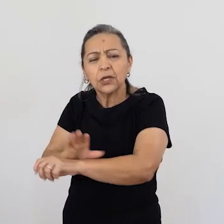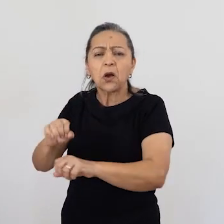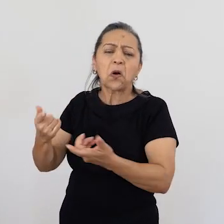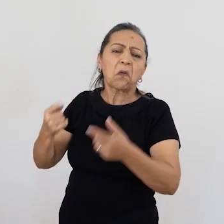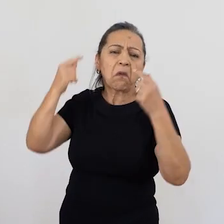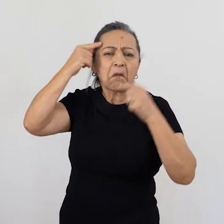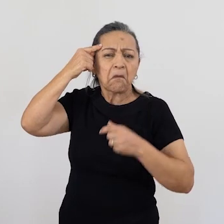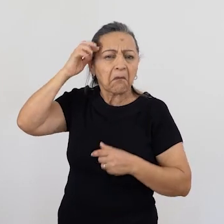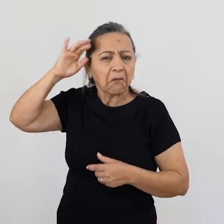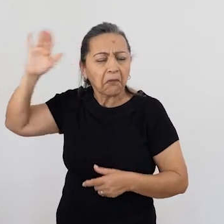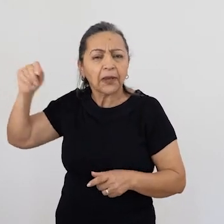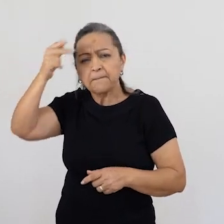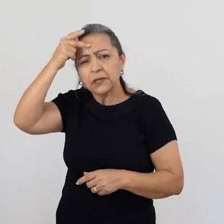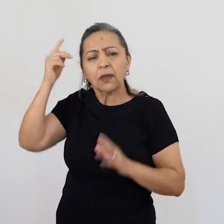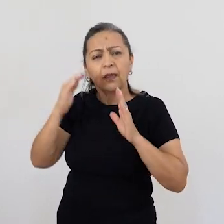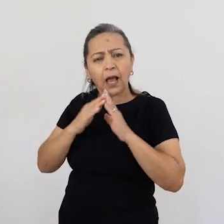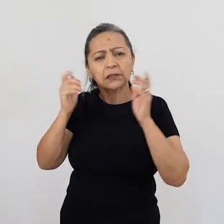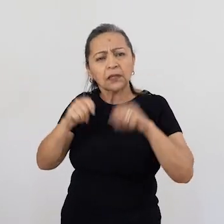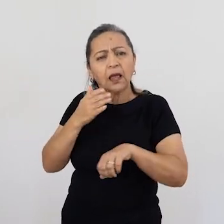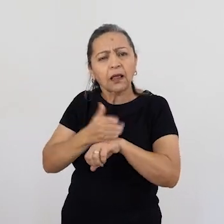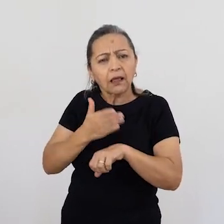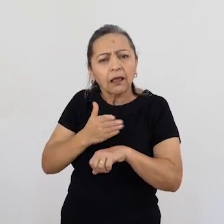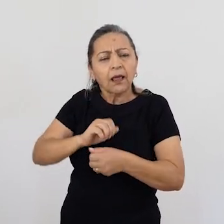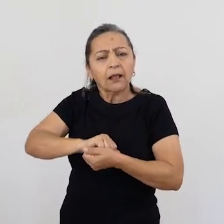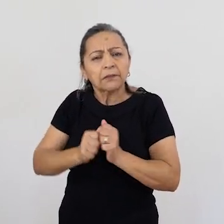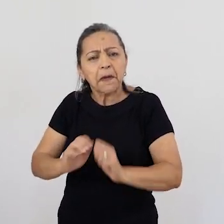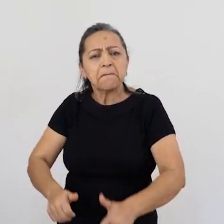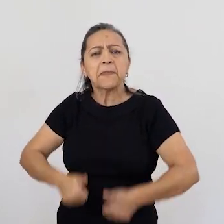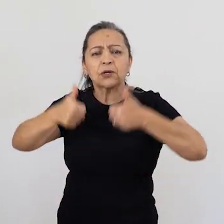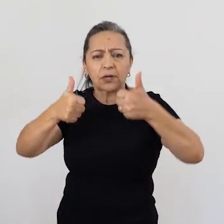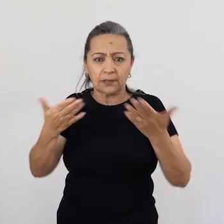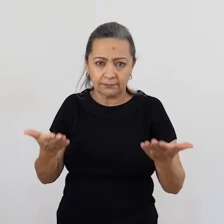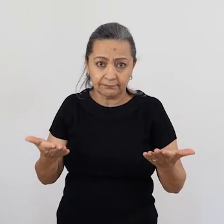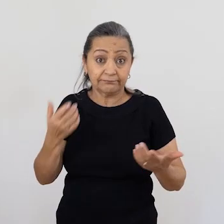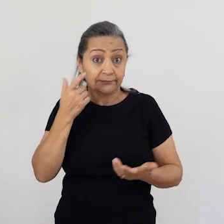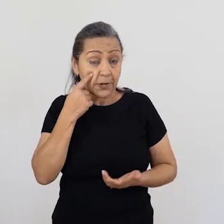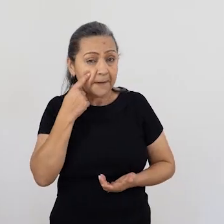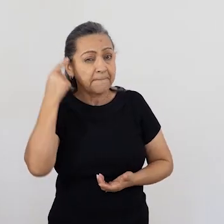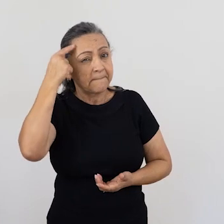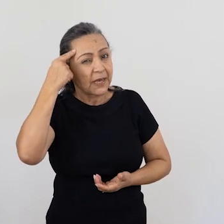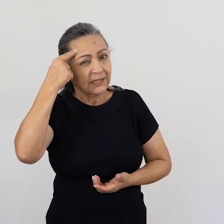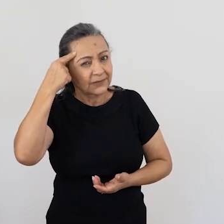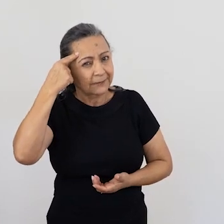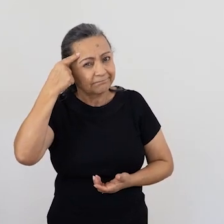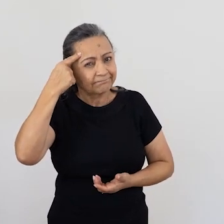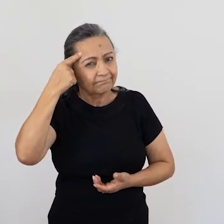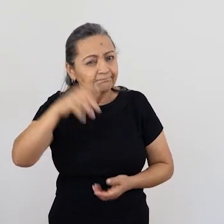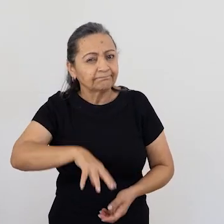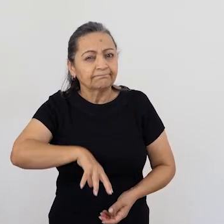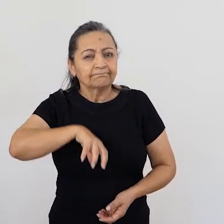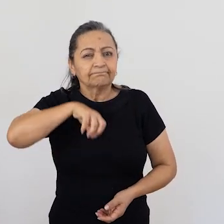convicção, ou pensamento, que a pessoa em casa pode fazer para melhorar-se nesse sentido? Olha, meditar.